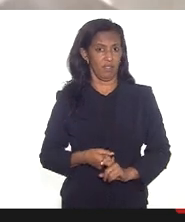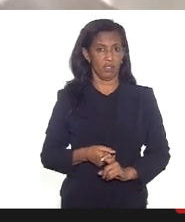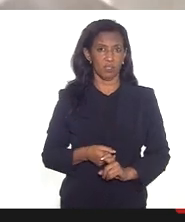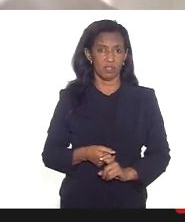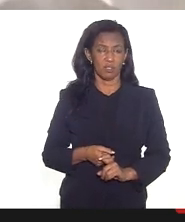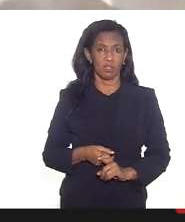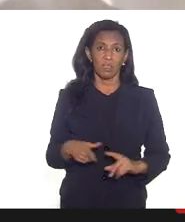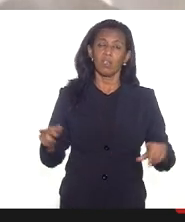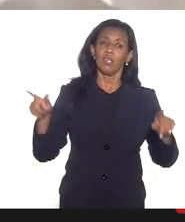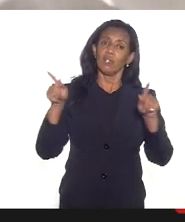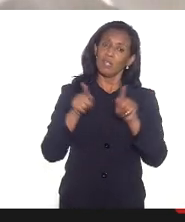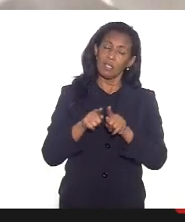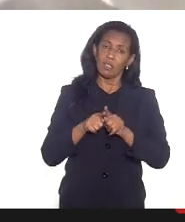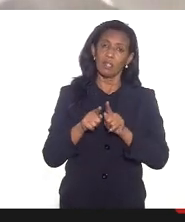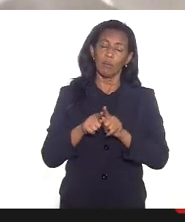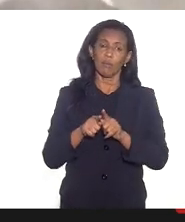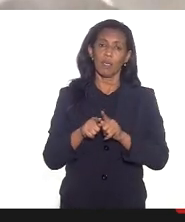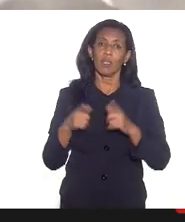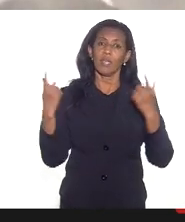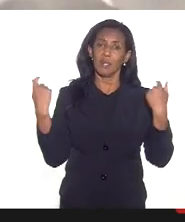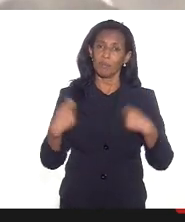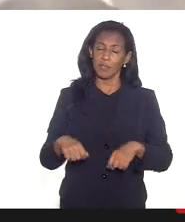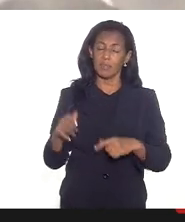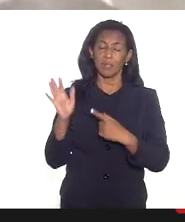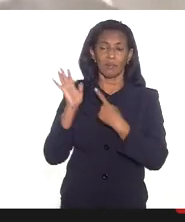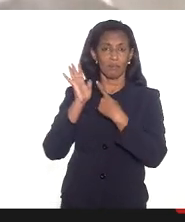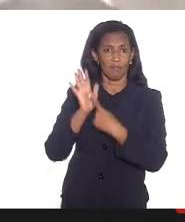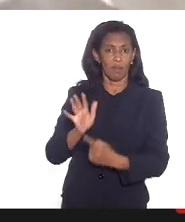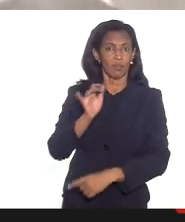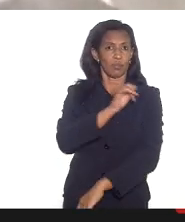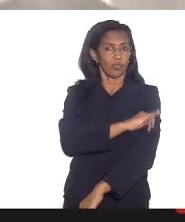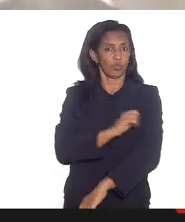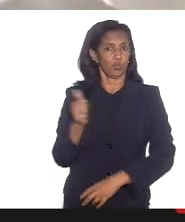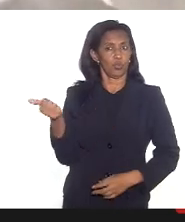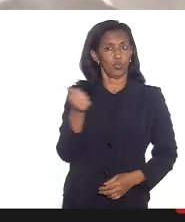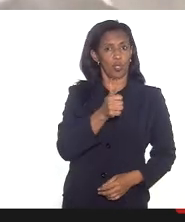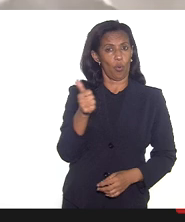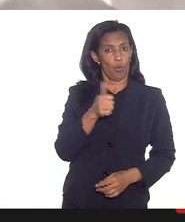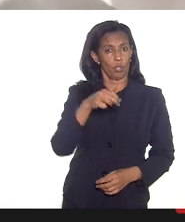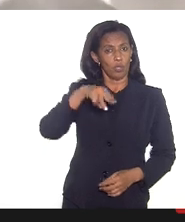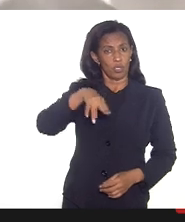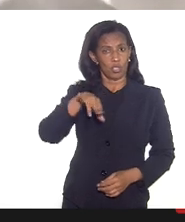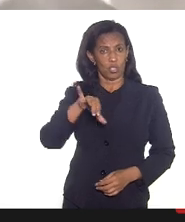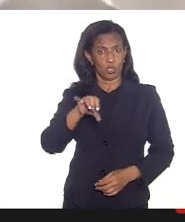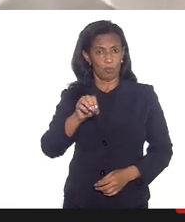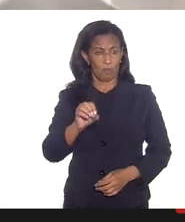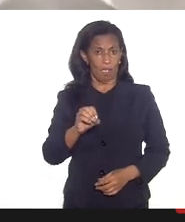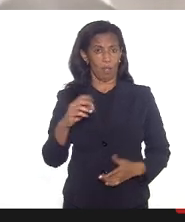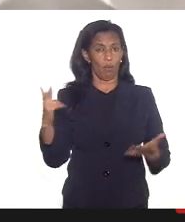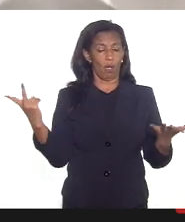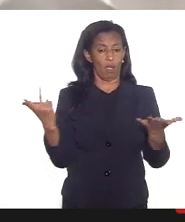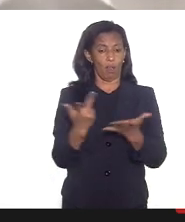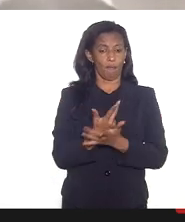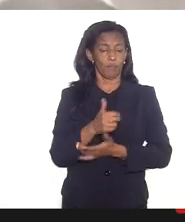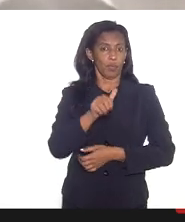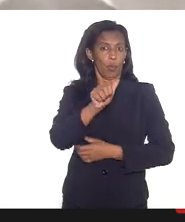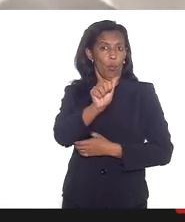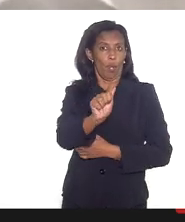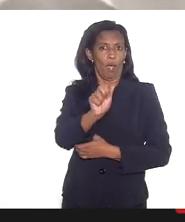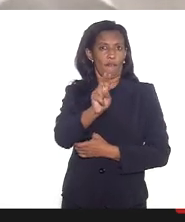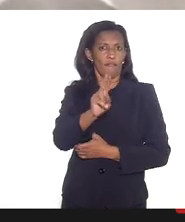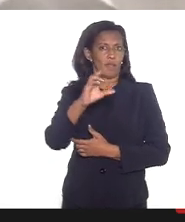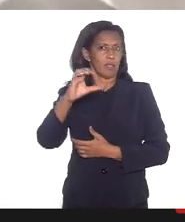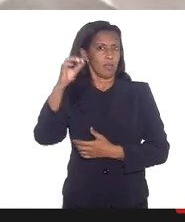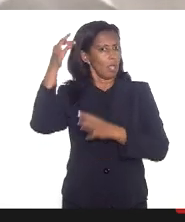e também há um fato que precisa ser registrado no Rio de Janeiro no dia 11 de maio um acidente vascular cerebral